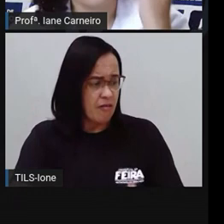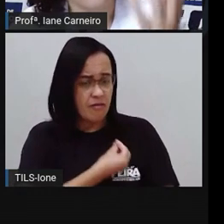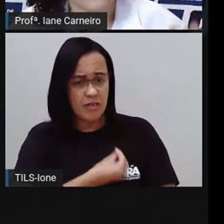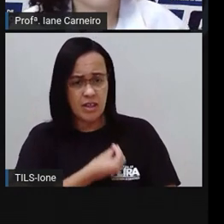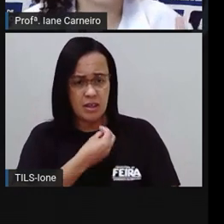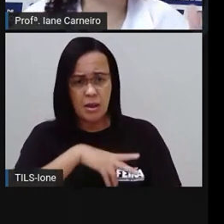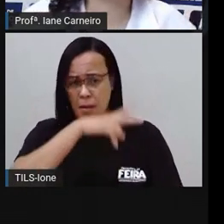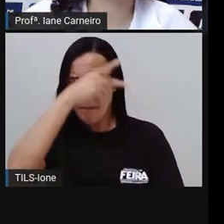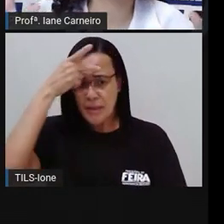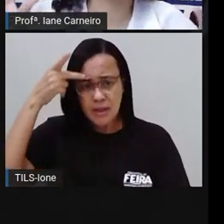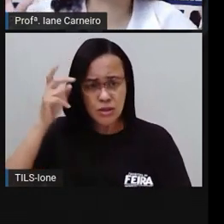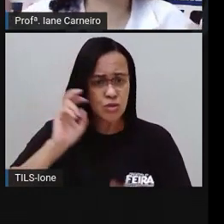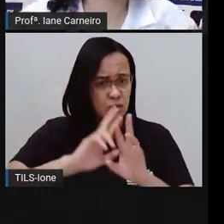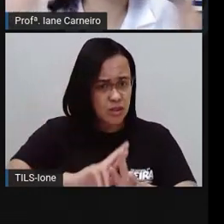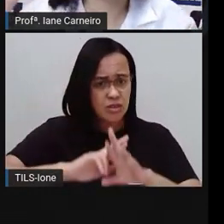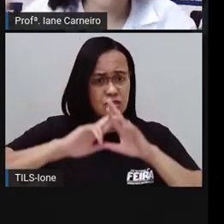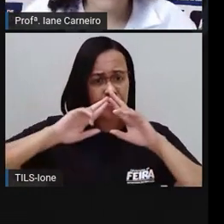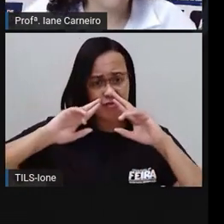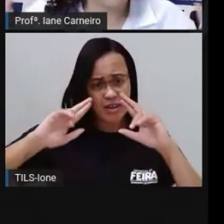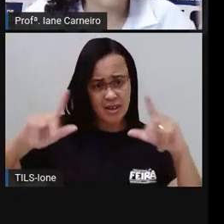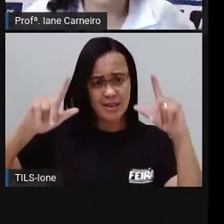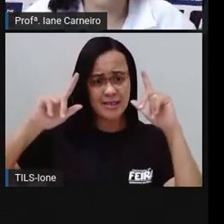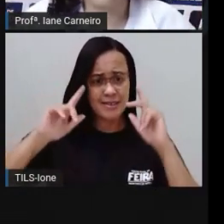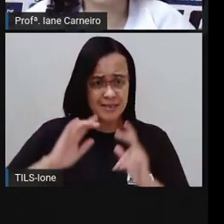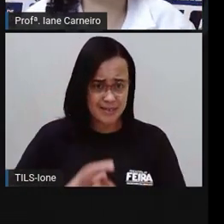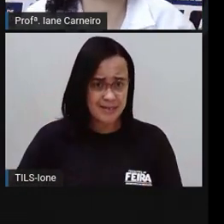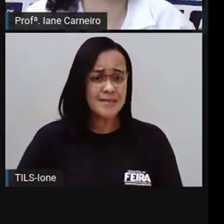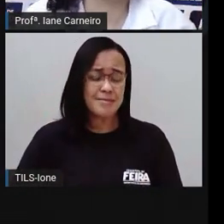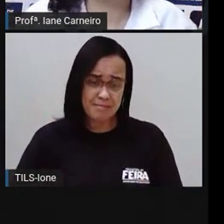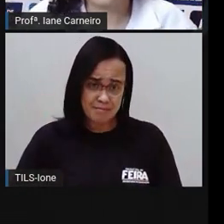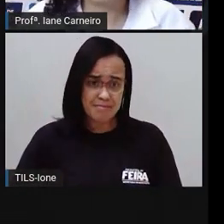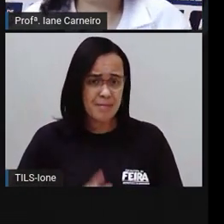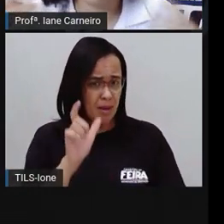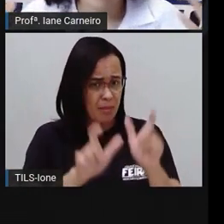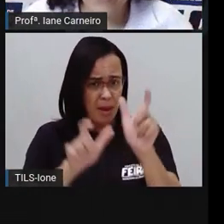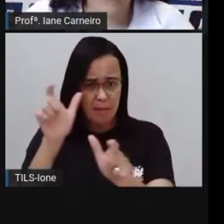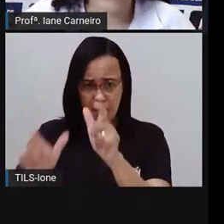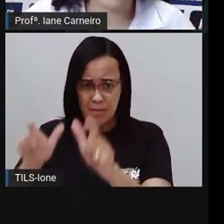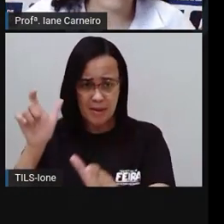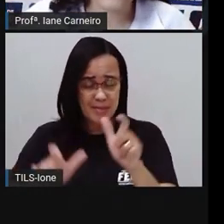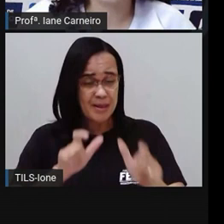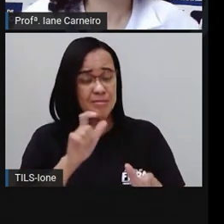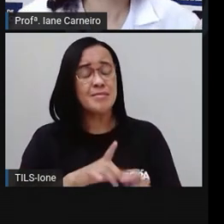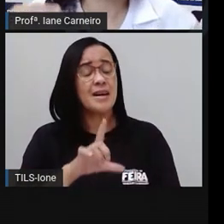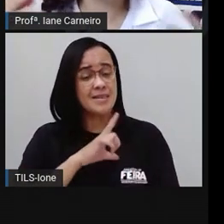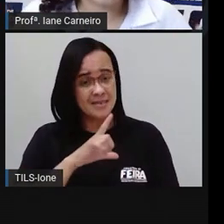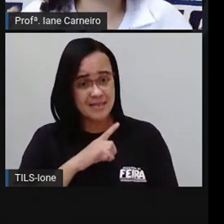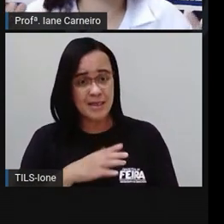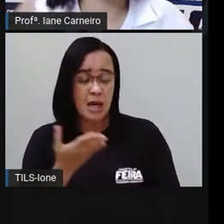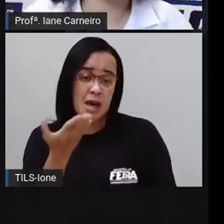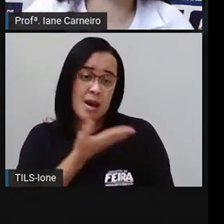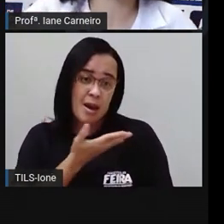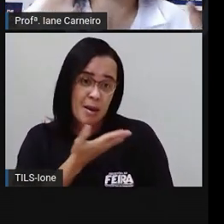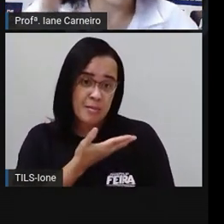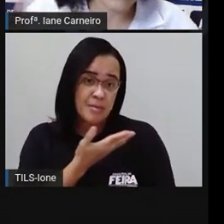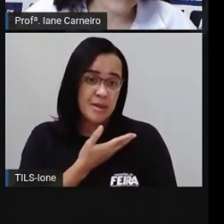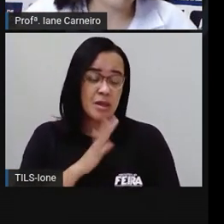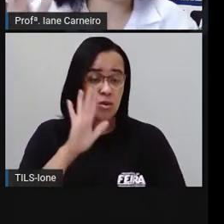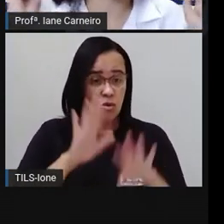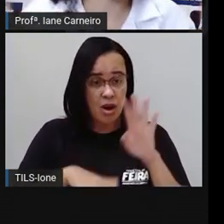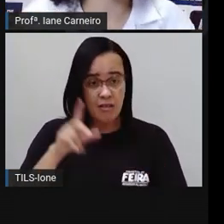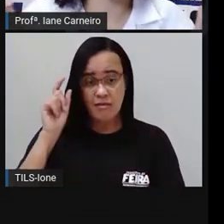conviver com pessoas que são totalmente diferentes de você, né? Então, vão ter coleguinhas que fazem coisas